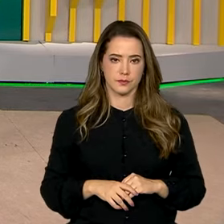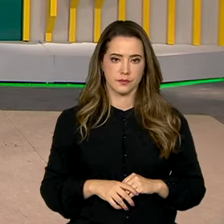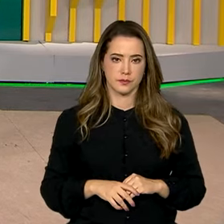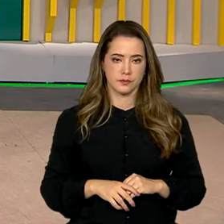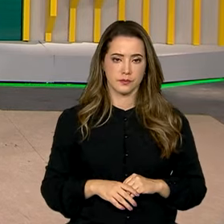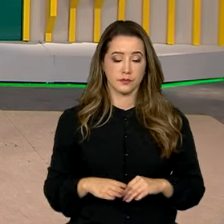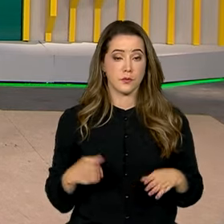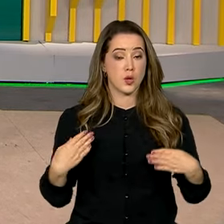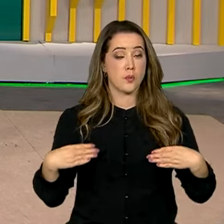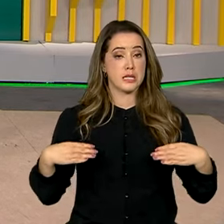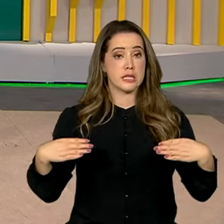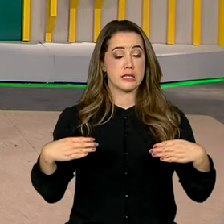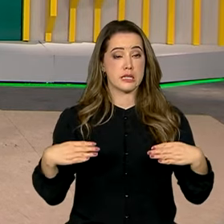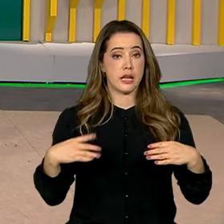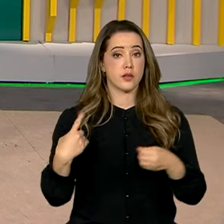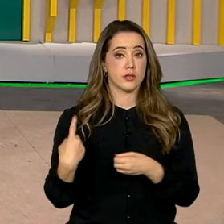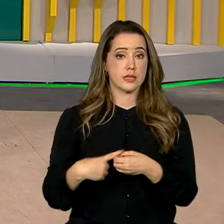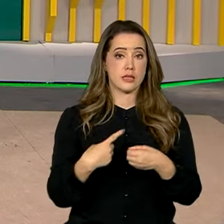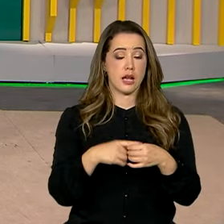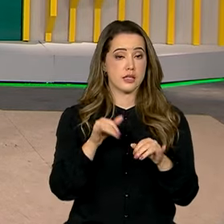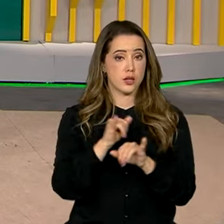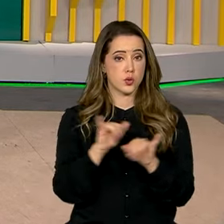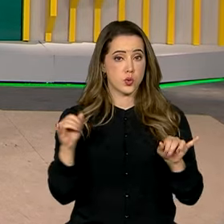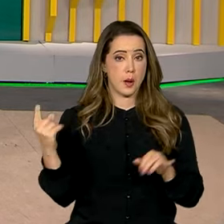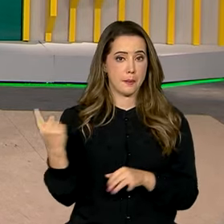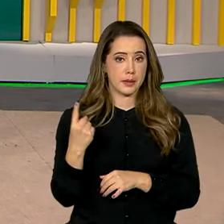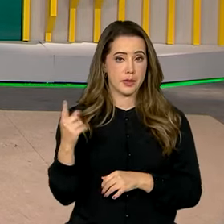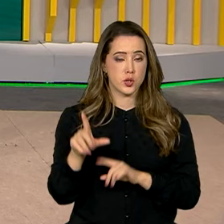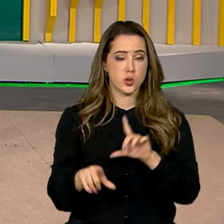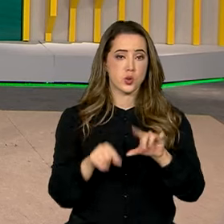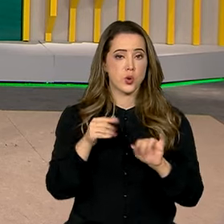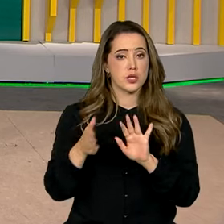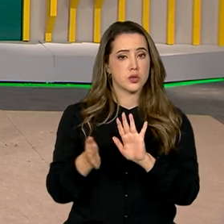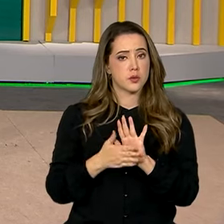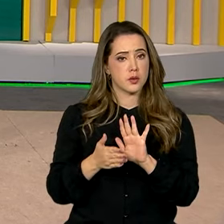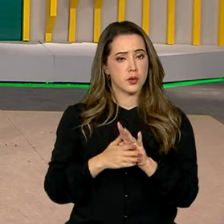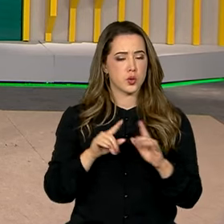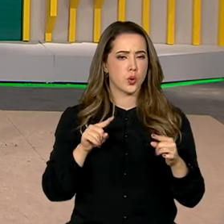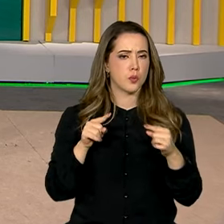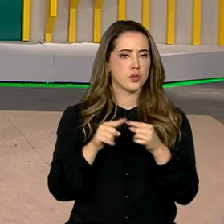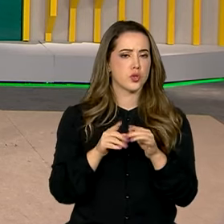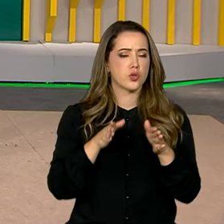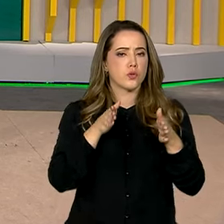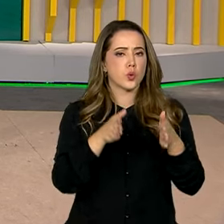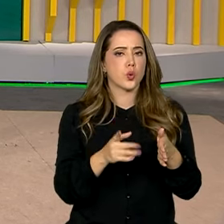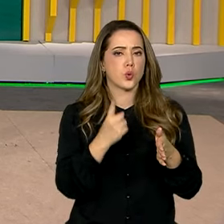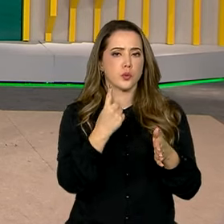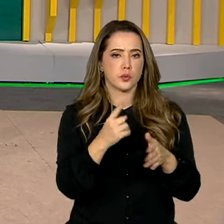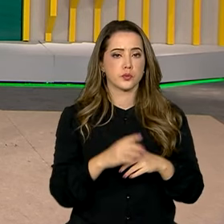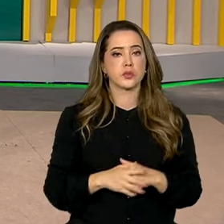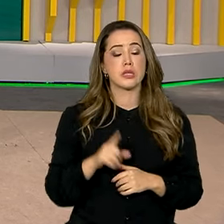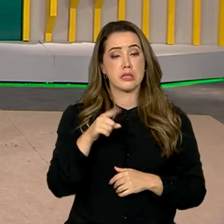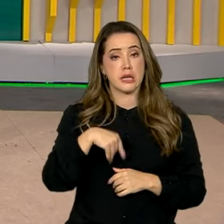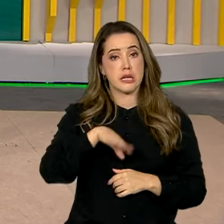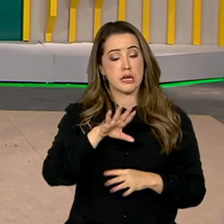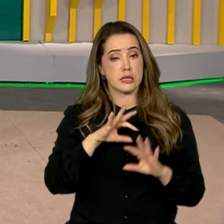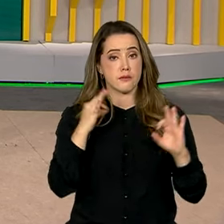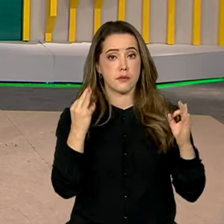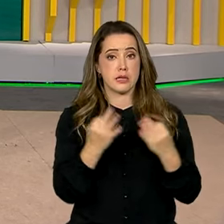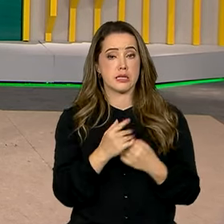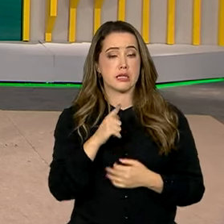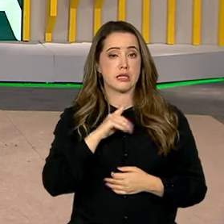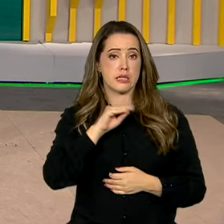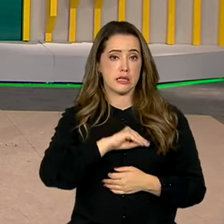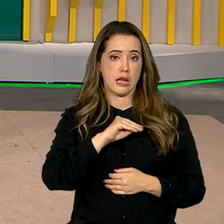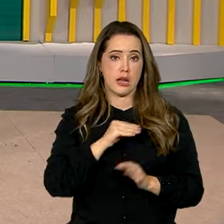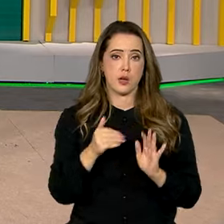Silva. O Ministério das Cidades anunciou a primeira seleção de propostas voltadas à faixa 1, que são aquelas famílias que têm